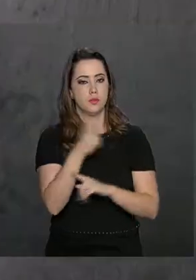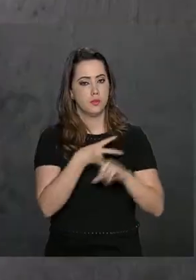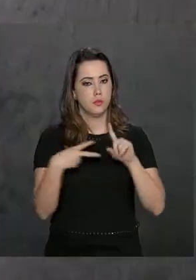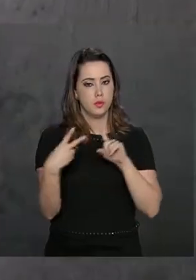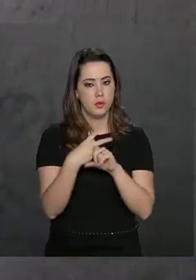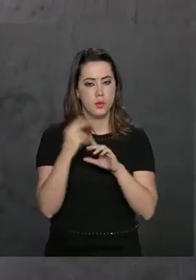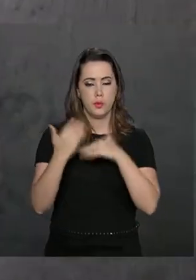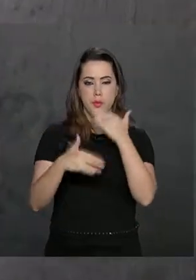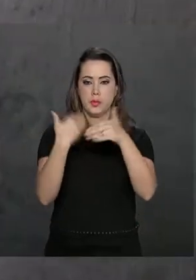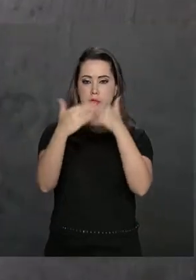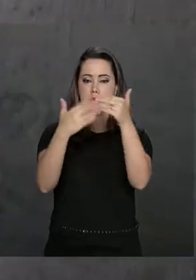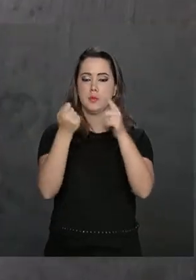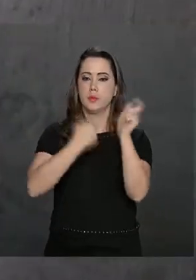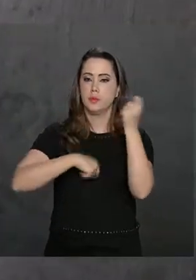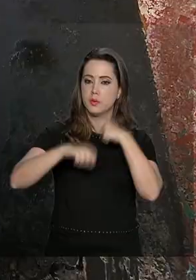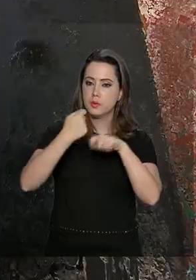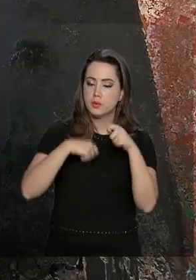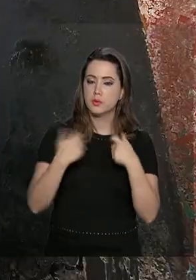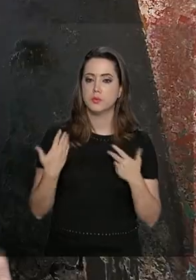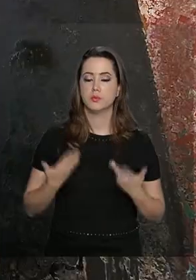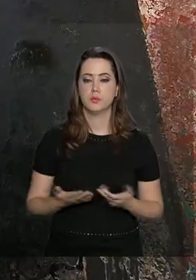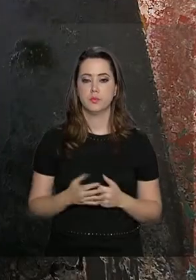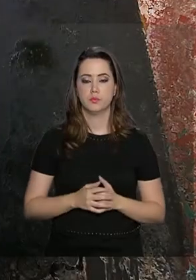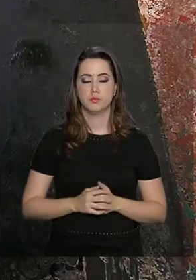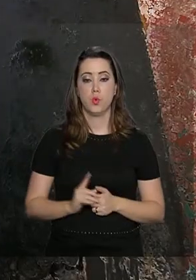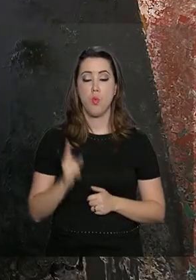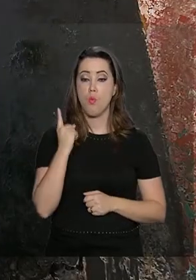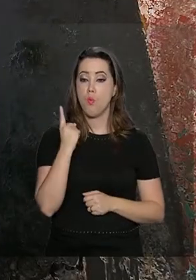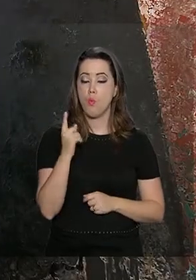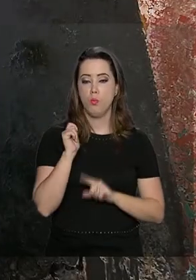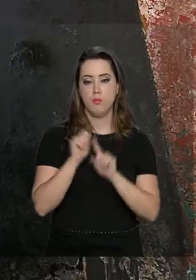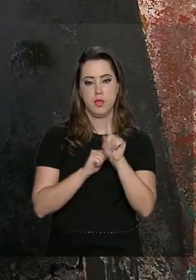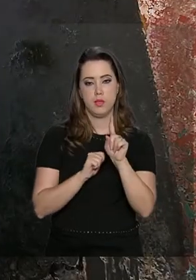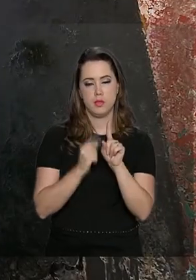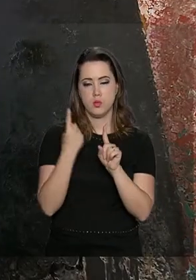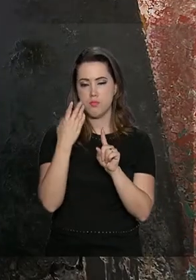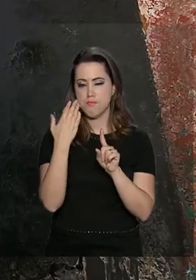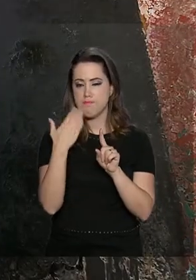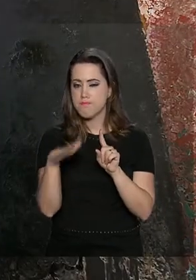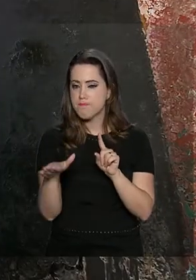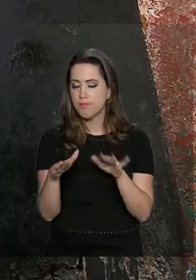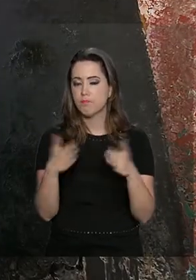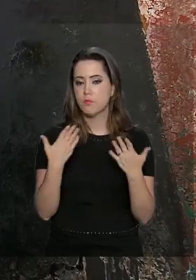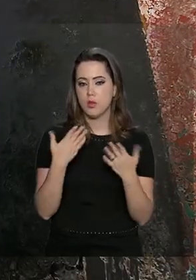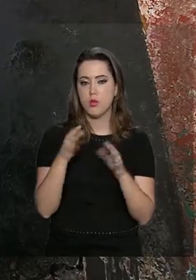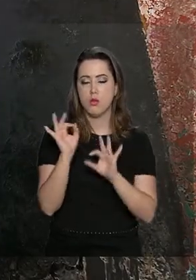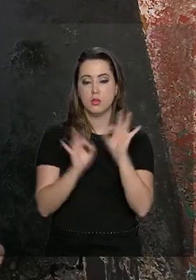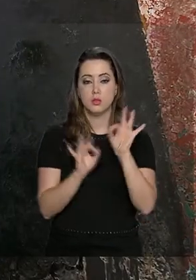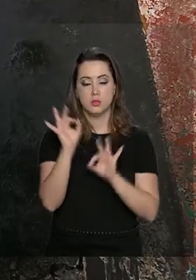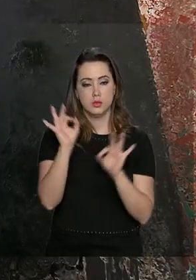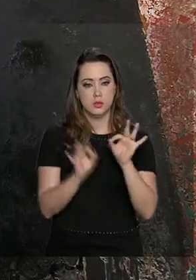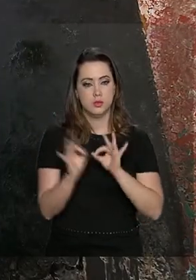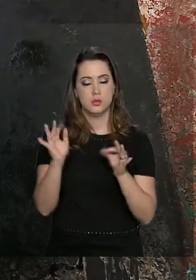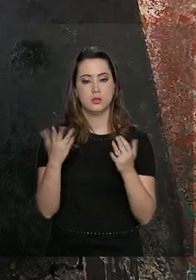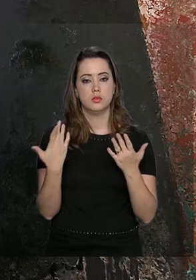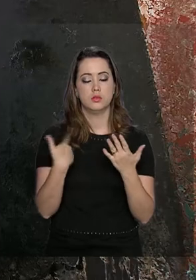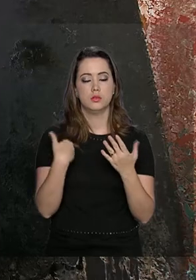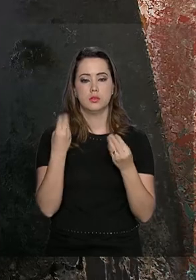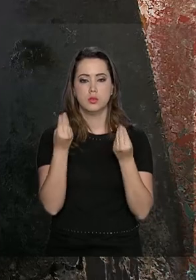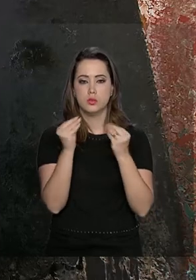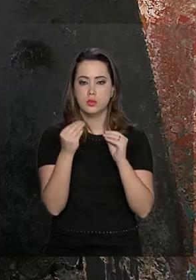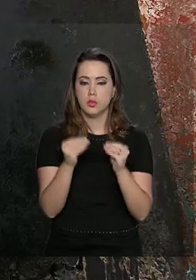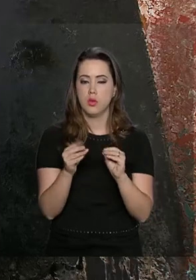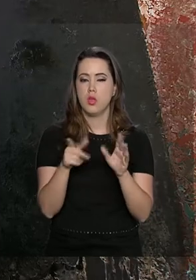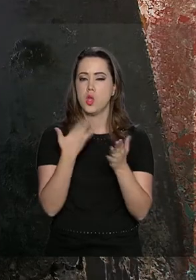sobre o crescimento da economia. Em um mês, um mês e meio, eles montaram um modelo chamado